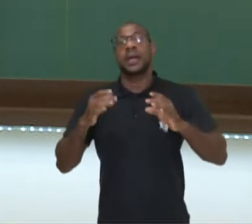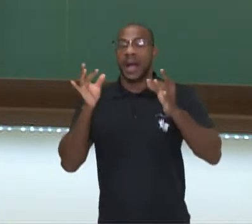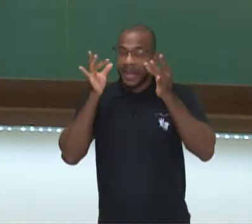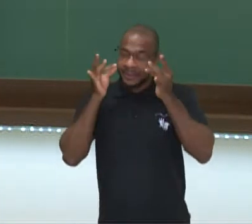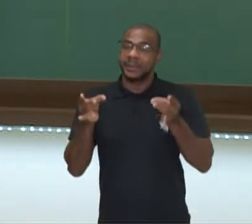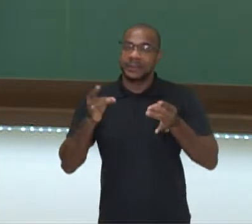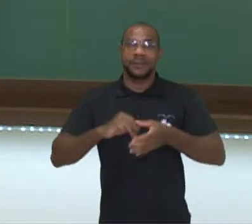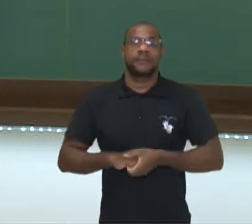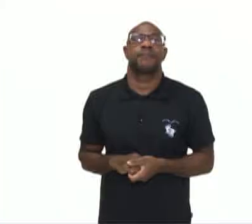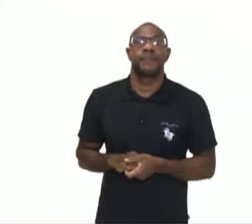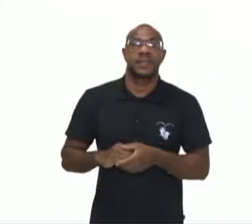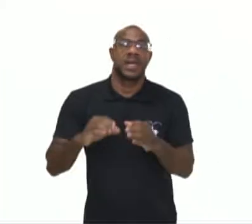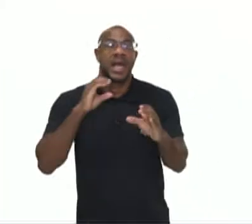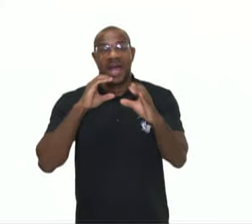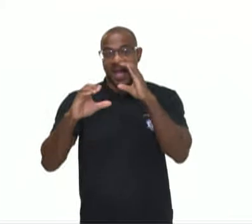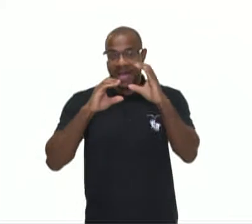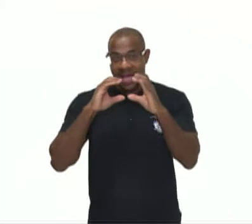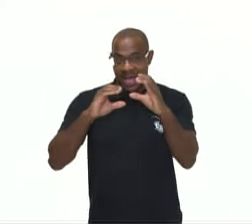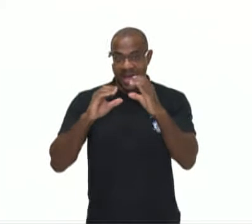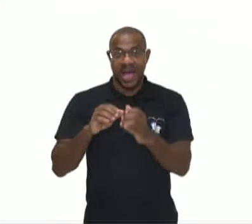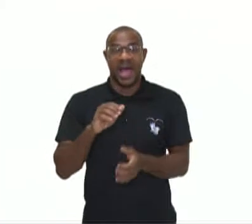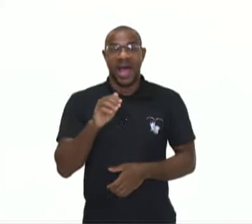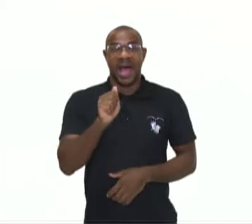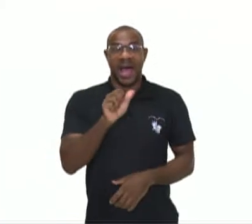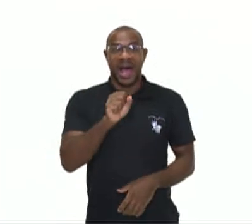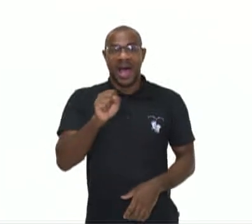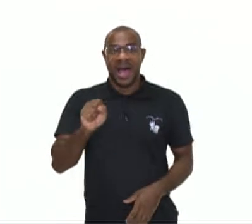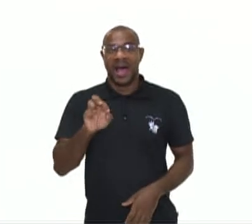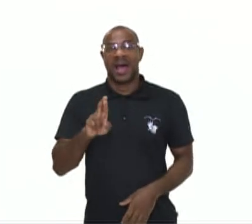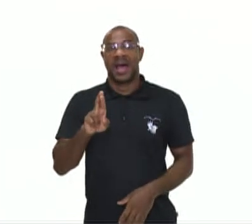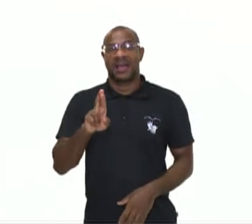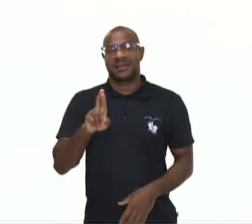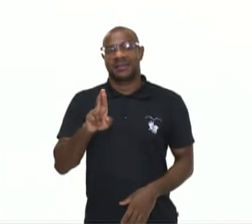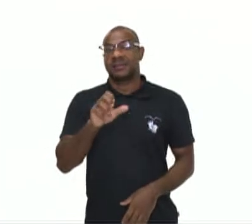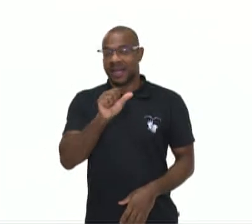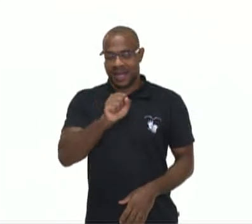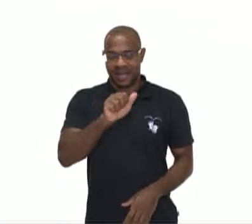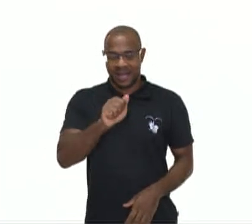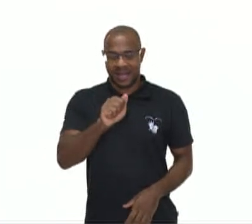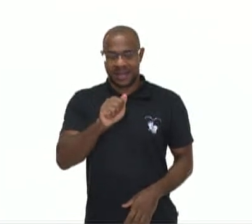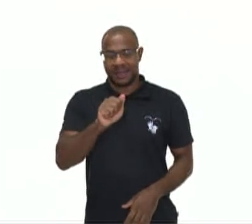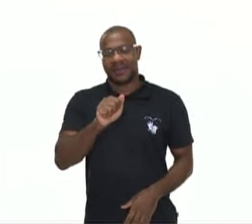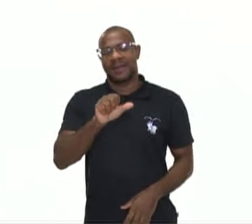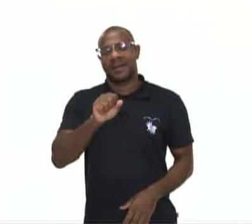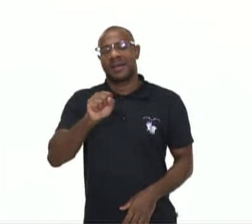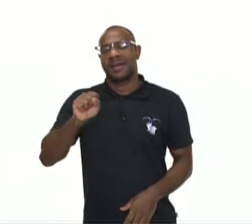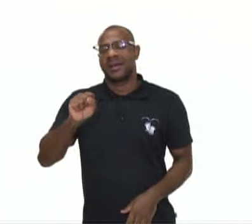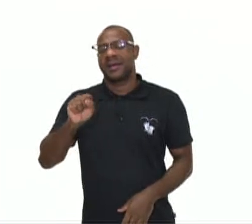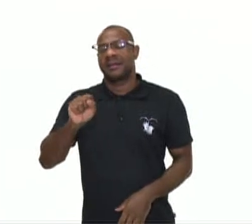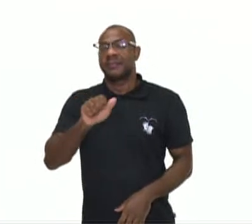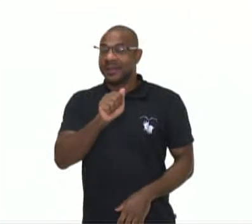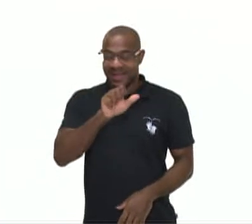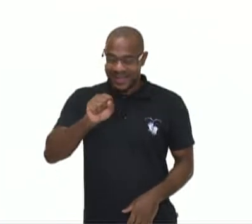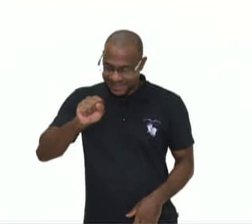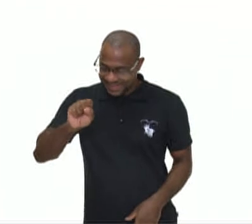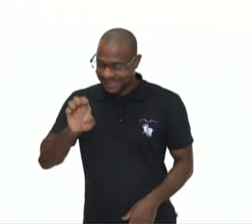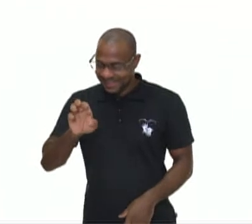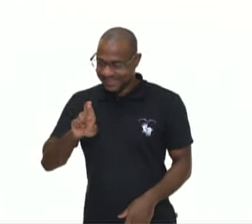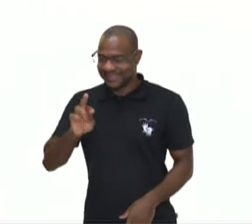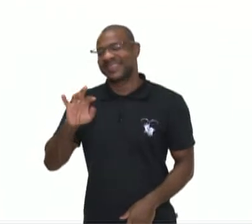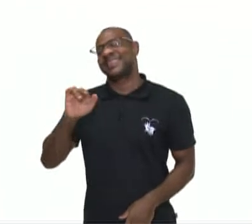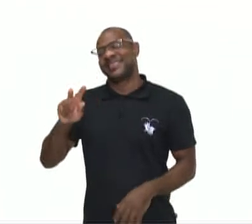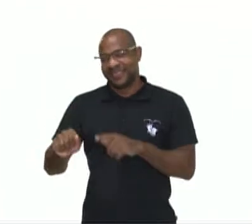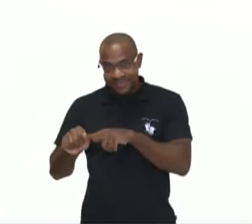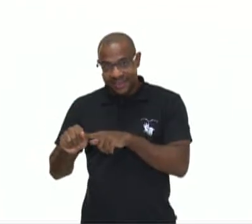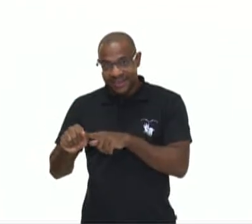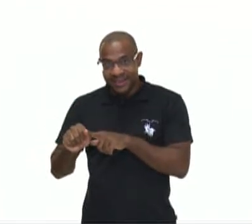A comunicação assertiva nos permite uma comunicação muito melhor, muito mais direta uns com